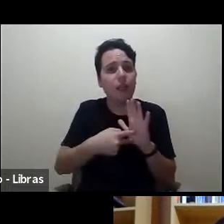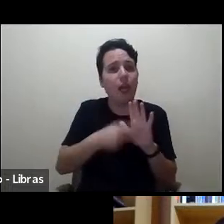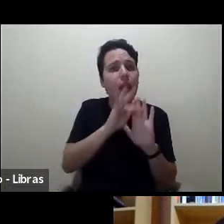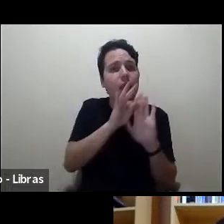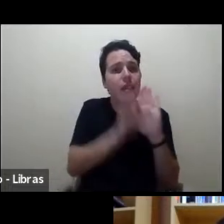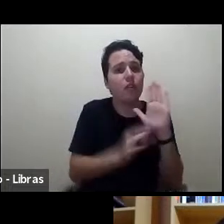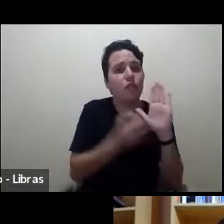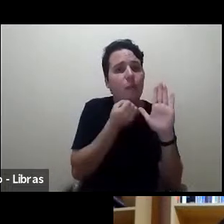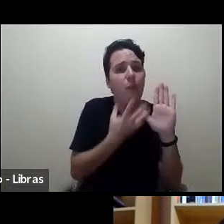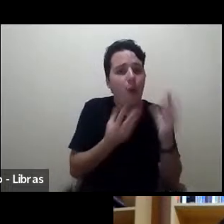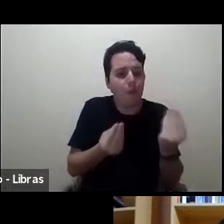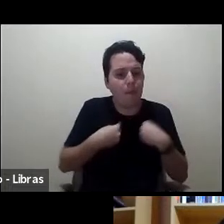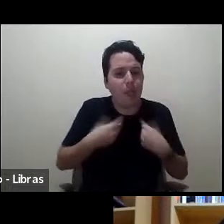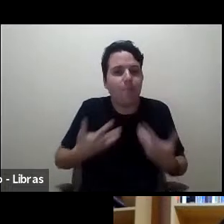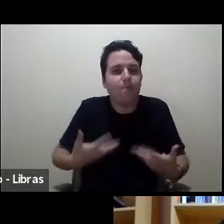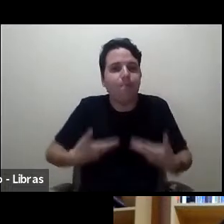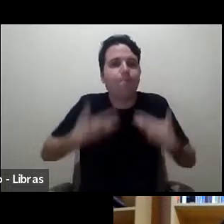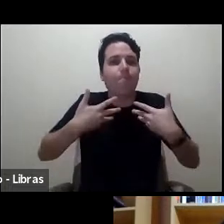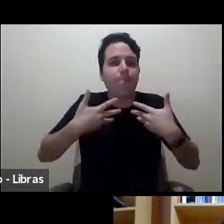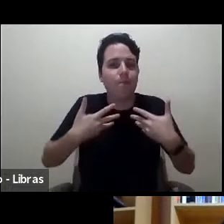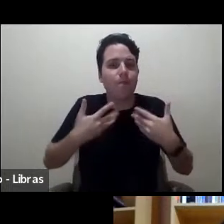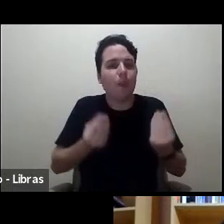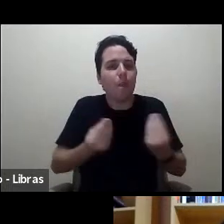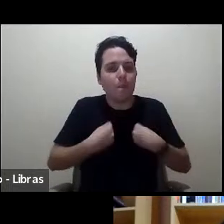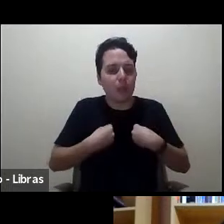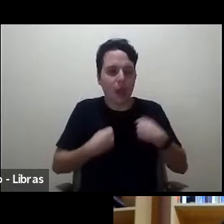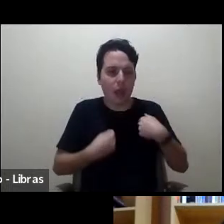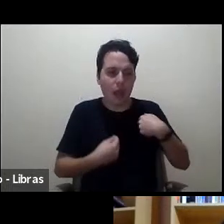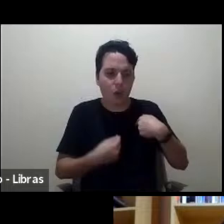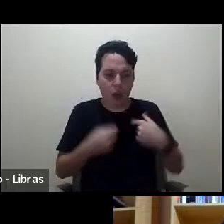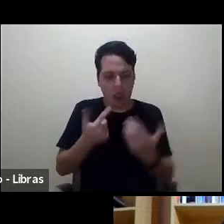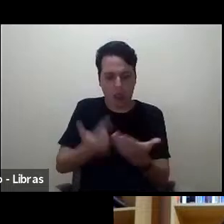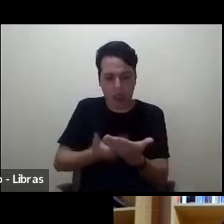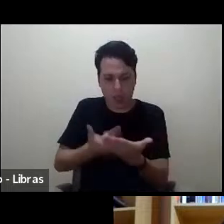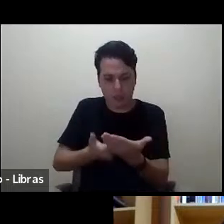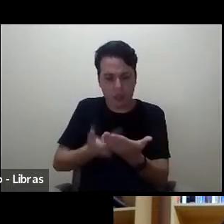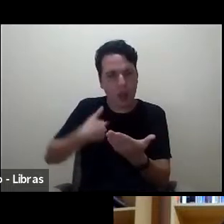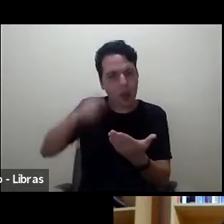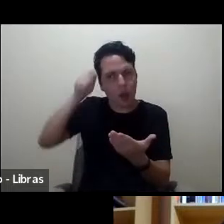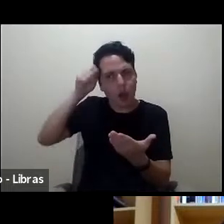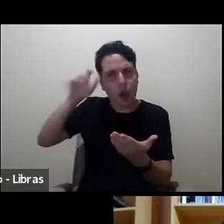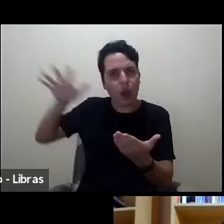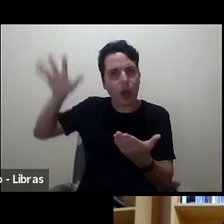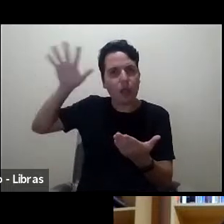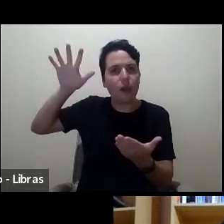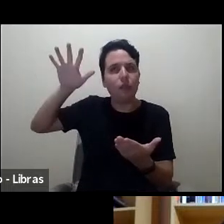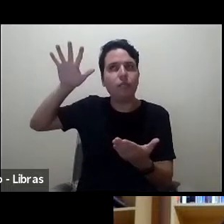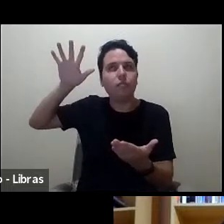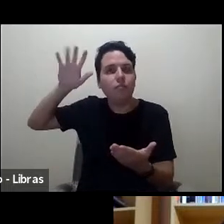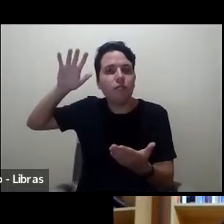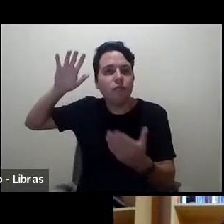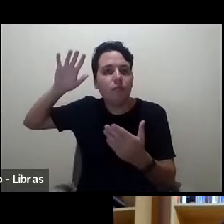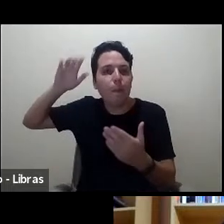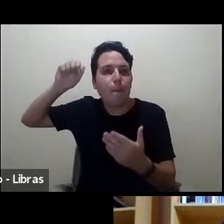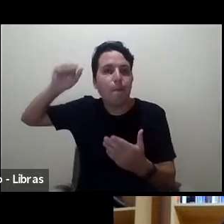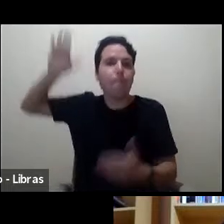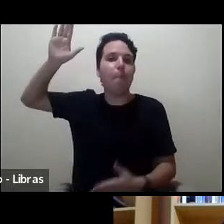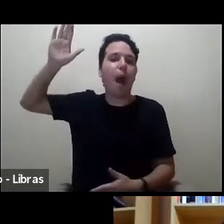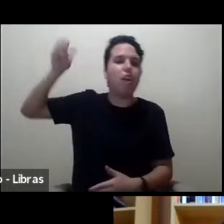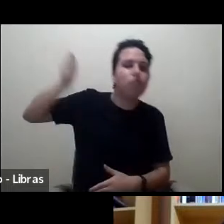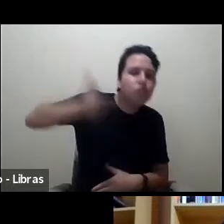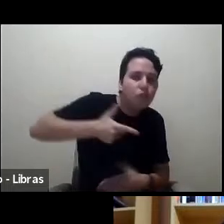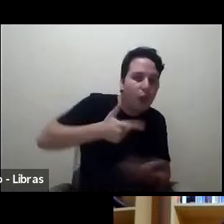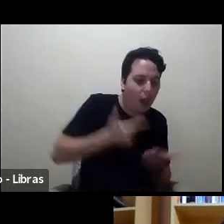estimula. É algo que nos faz pensar além do livro. É algo que nos provoca. E, nesse sentido, é